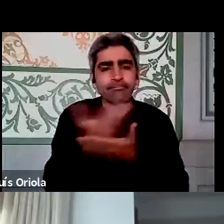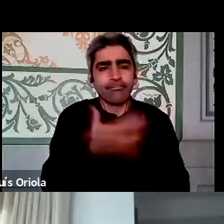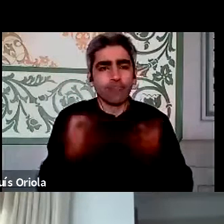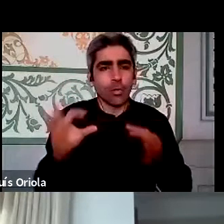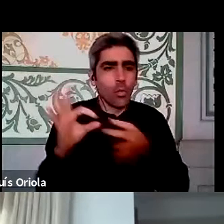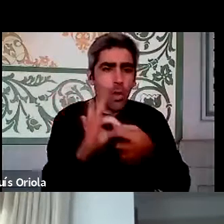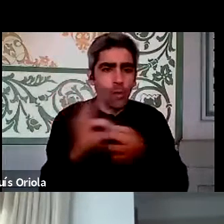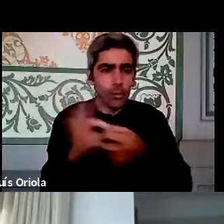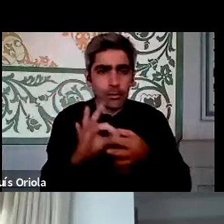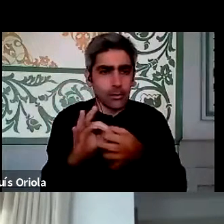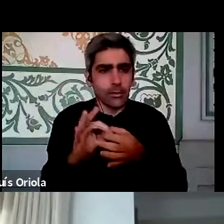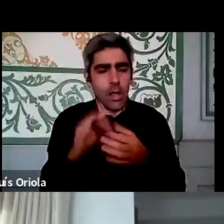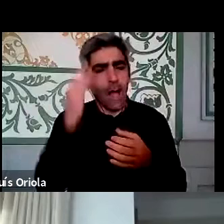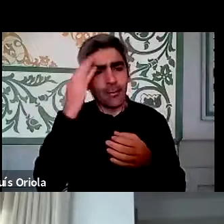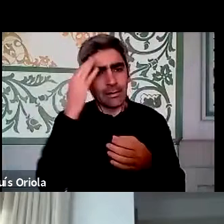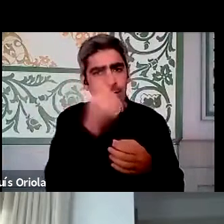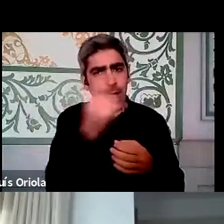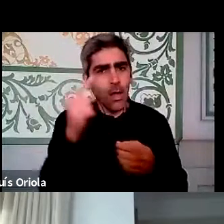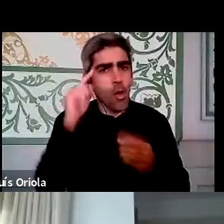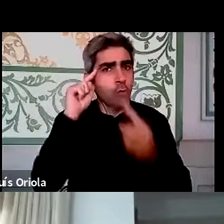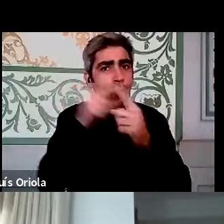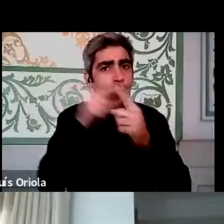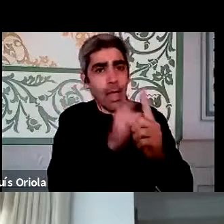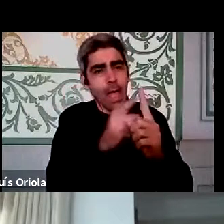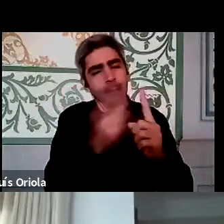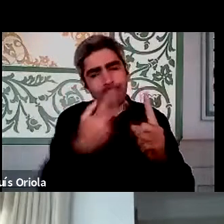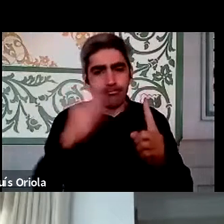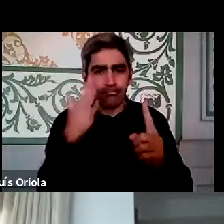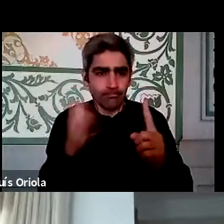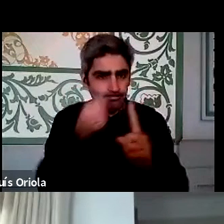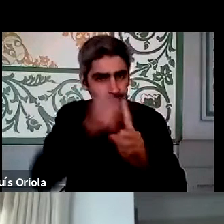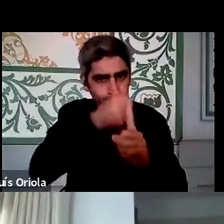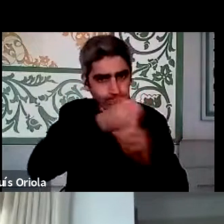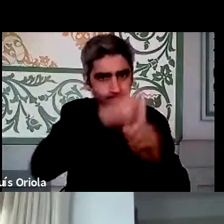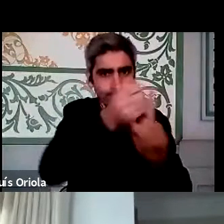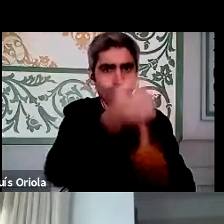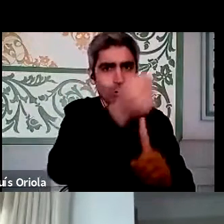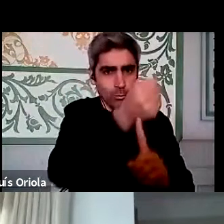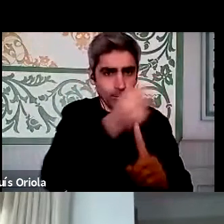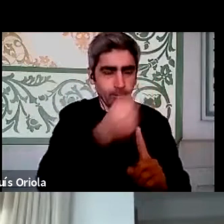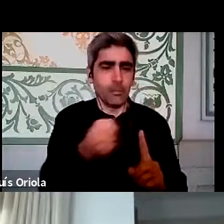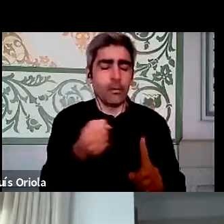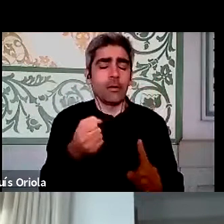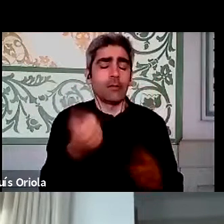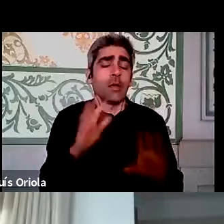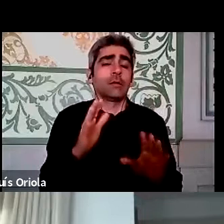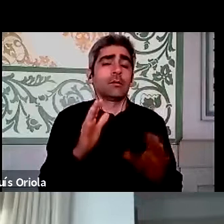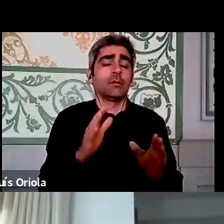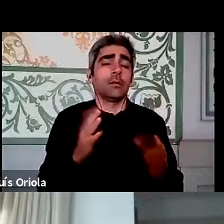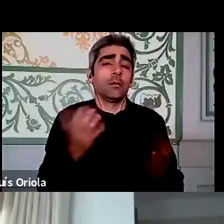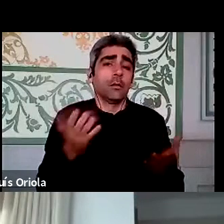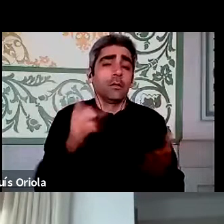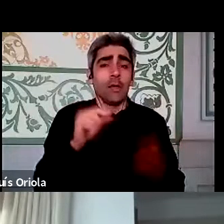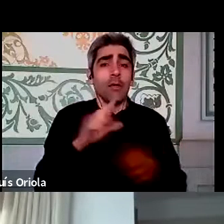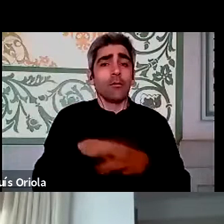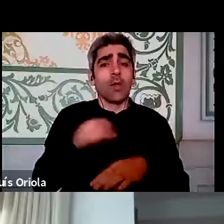da capacidade de alcançar propósitos com uma... Agora, se tudo isto foi motivado também pelo